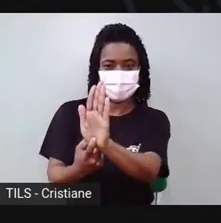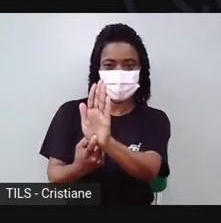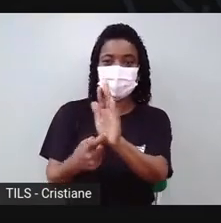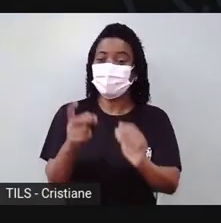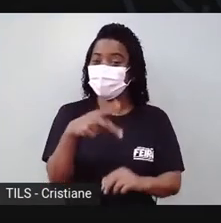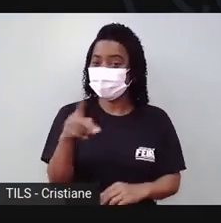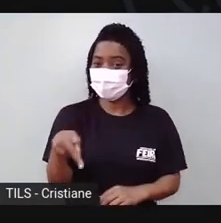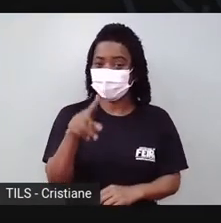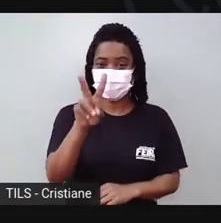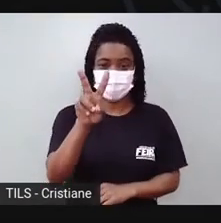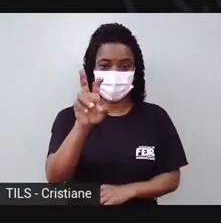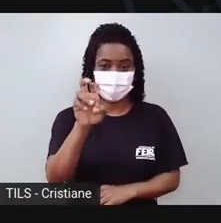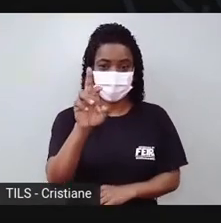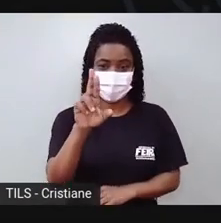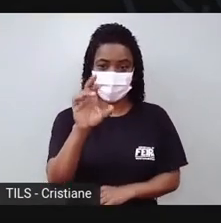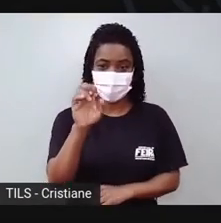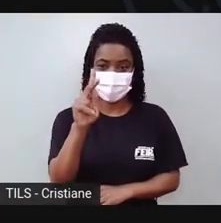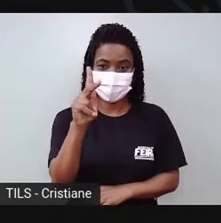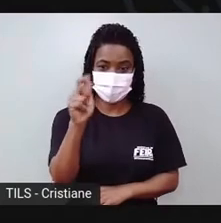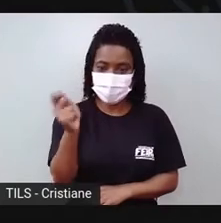que eu fiz a